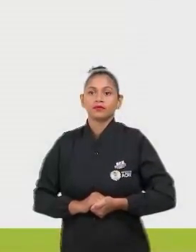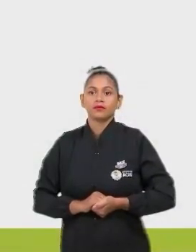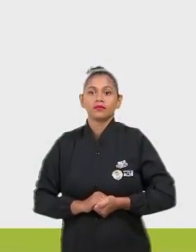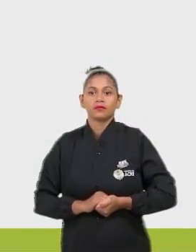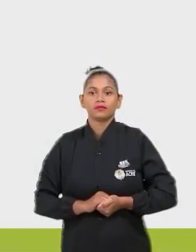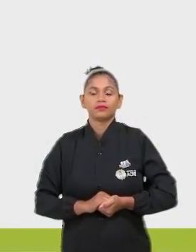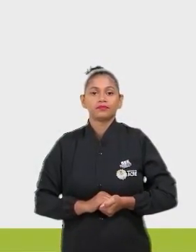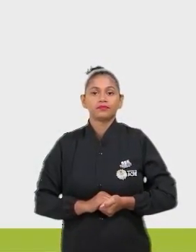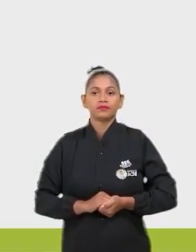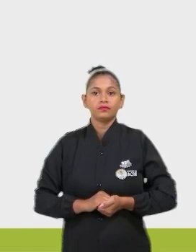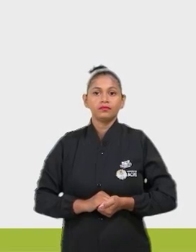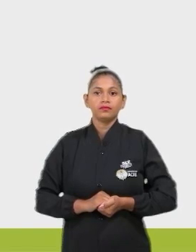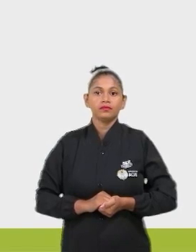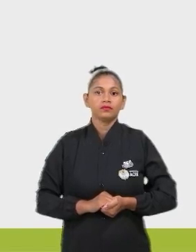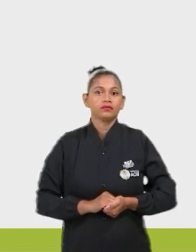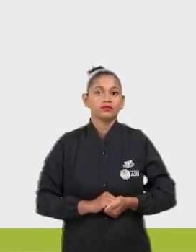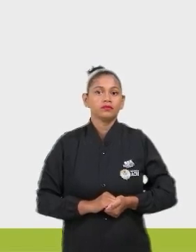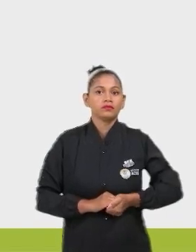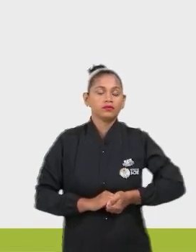adiante.